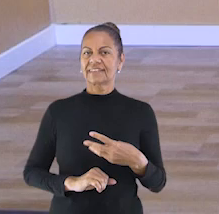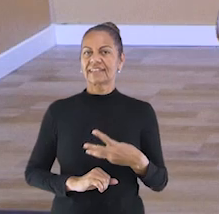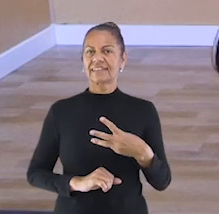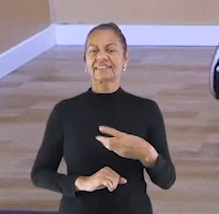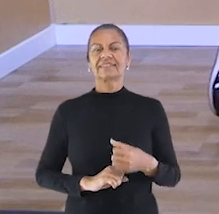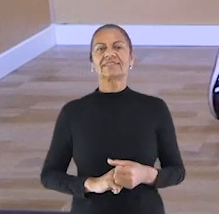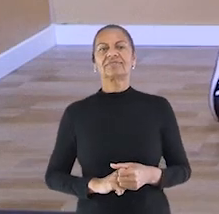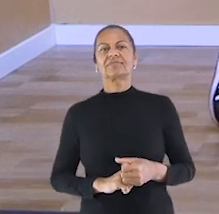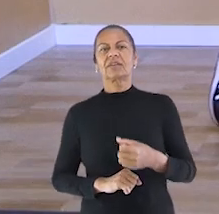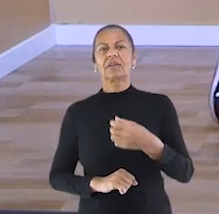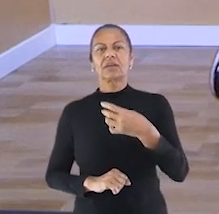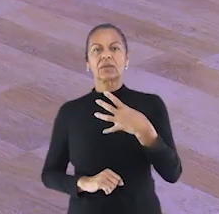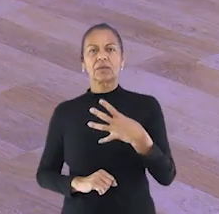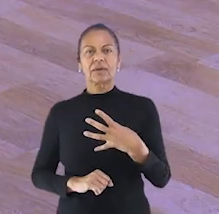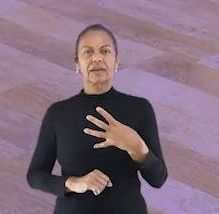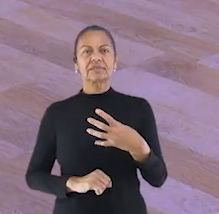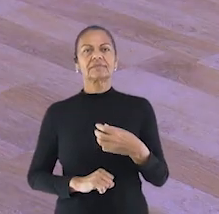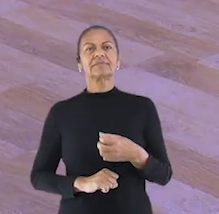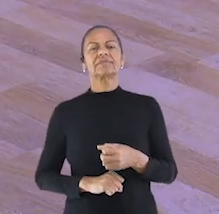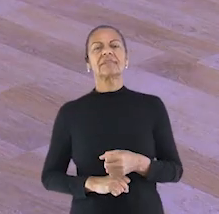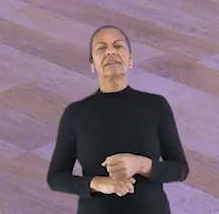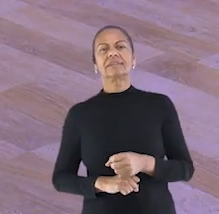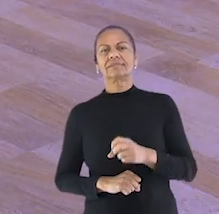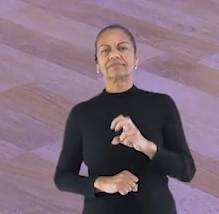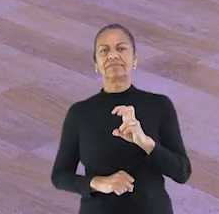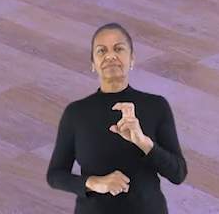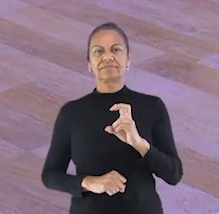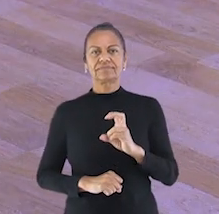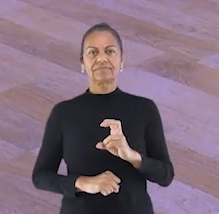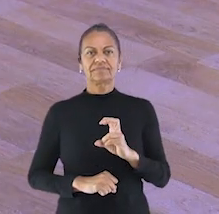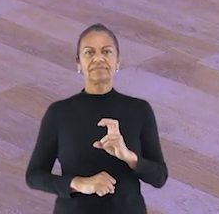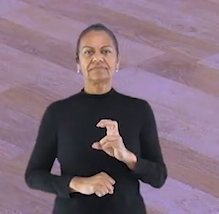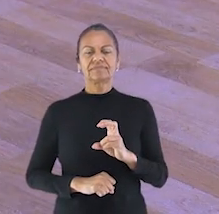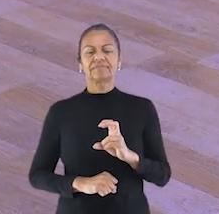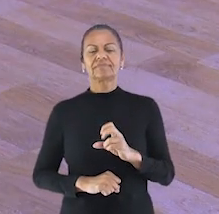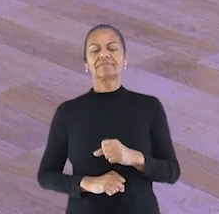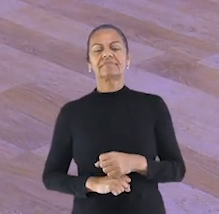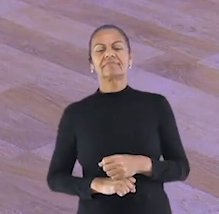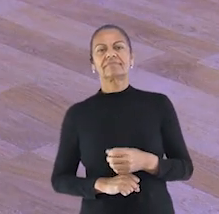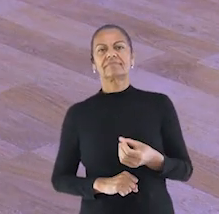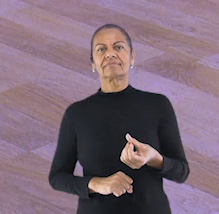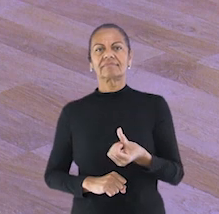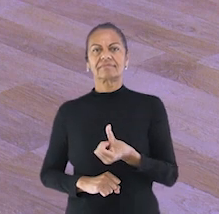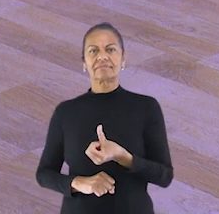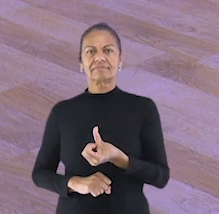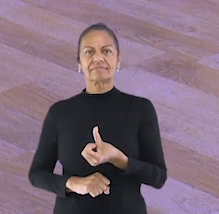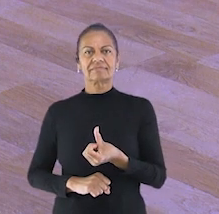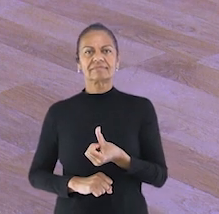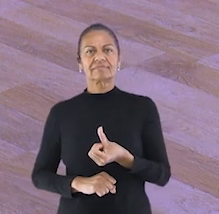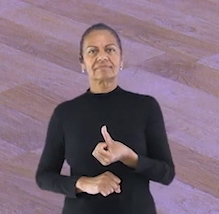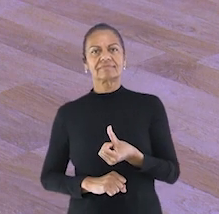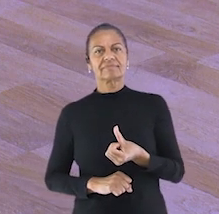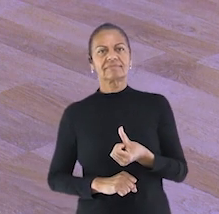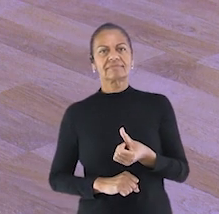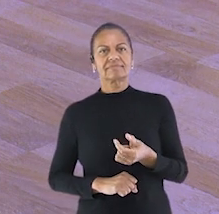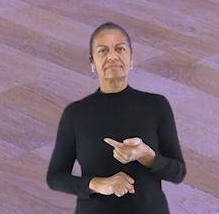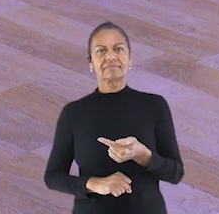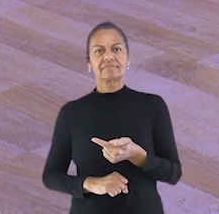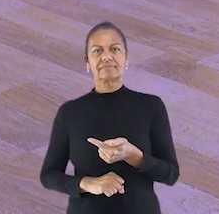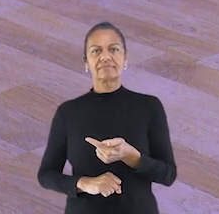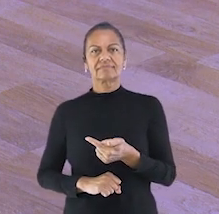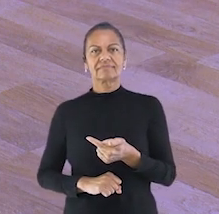três, quatro, cinco, seis,